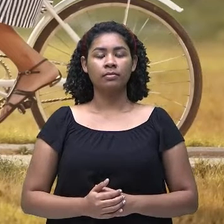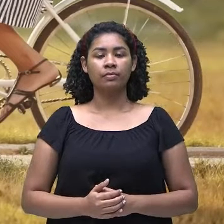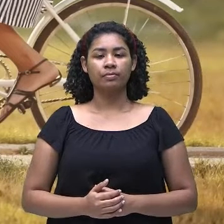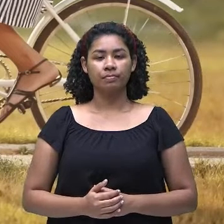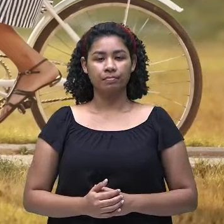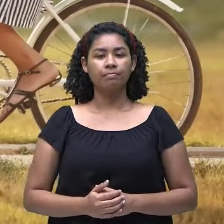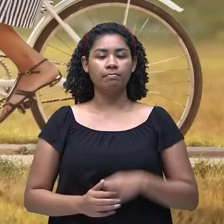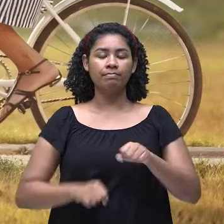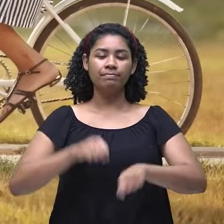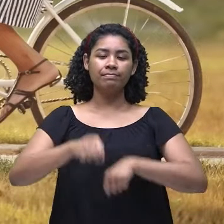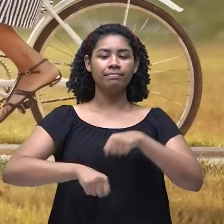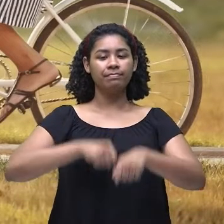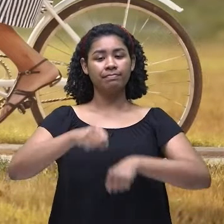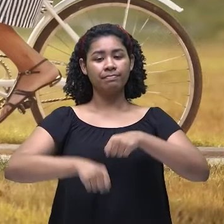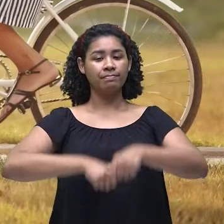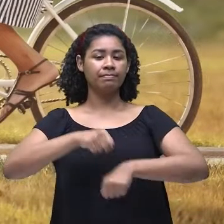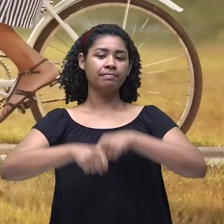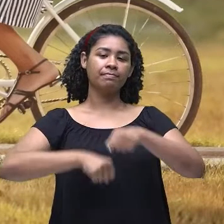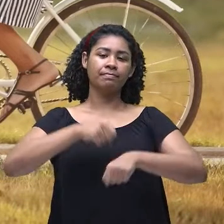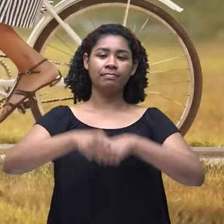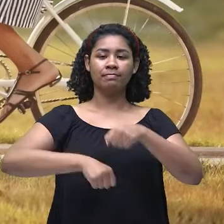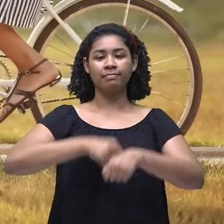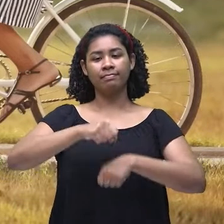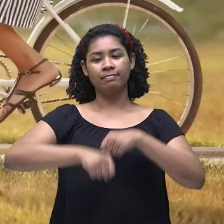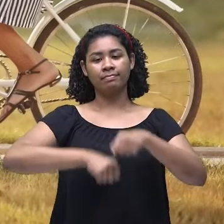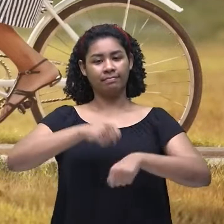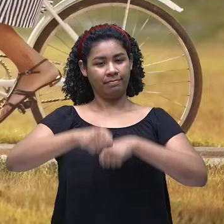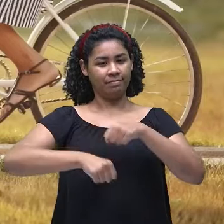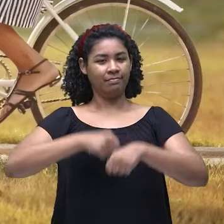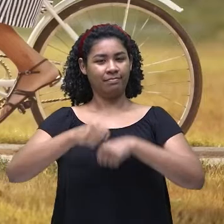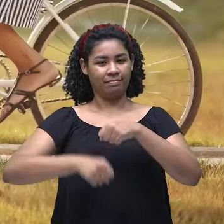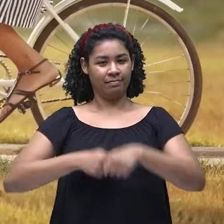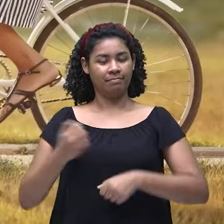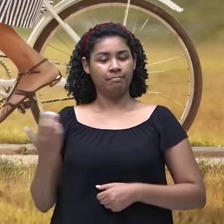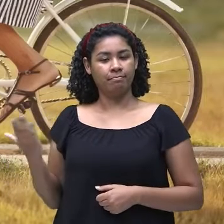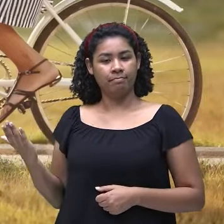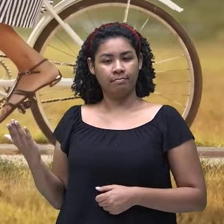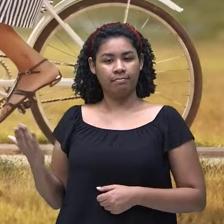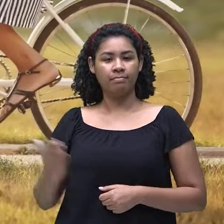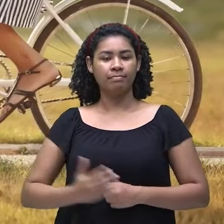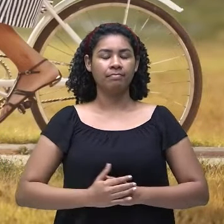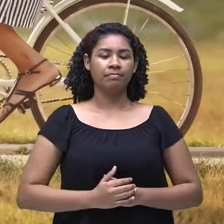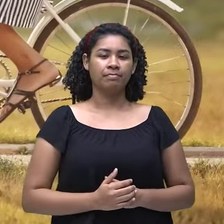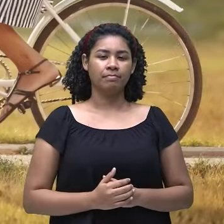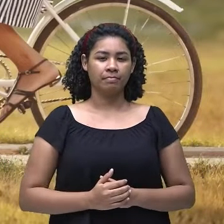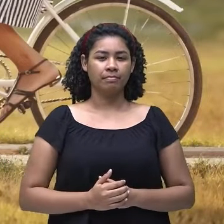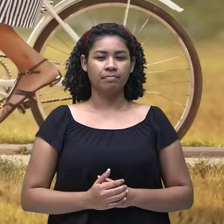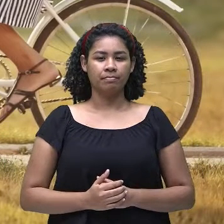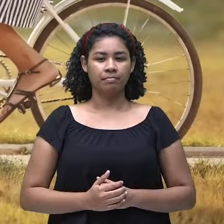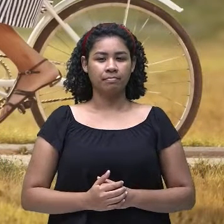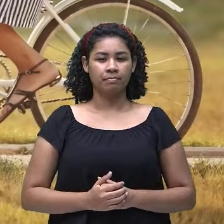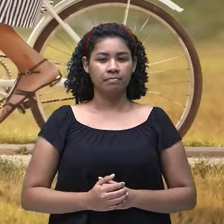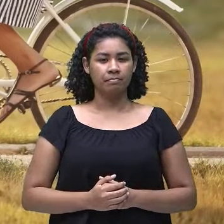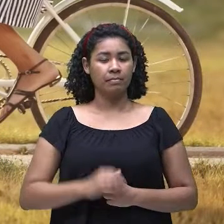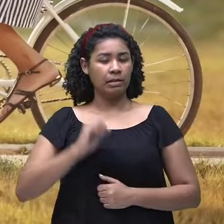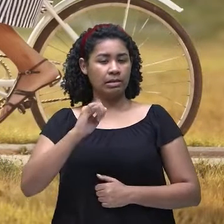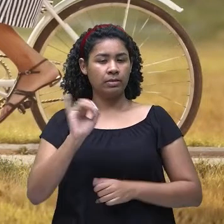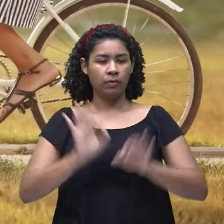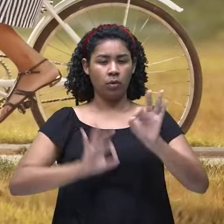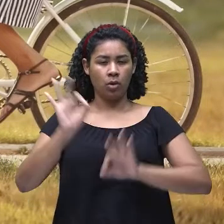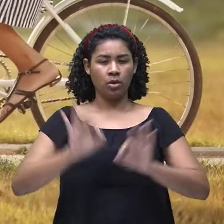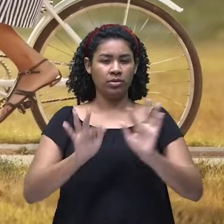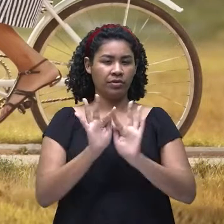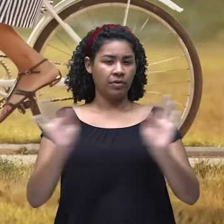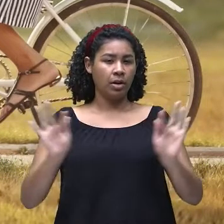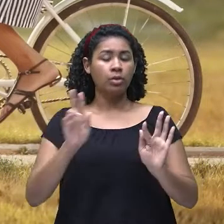Andar de bicicleta, como a gente costuma falar, né? Andar de bicicleta, ride a bike. Se a gente fosse formar uma frase, a gente usaria